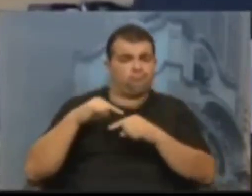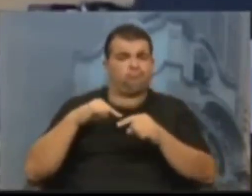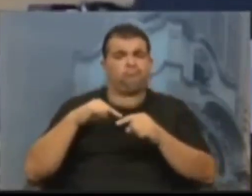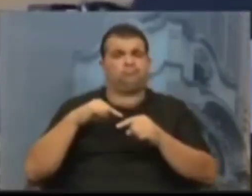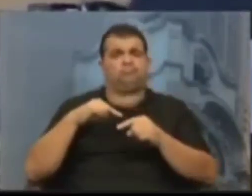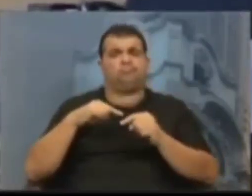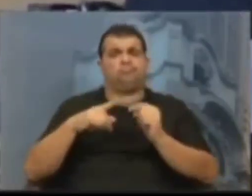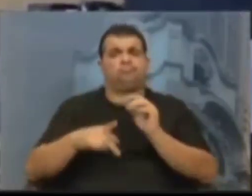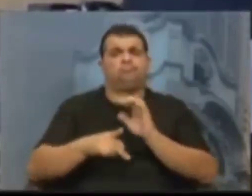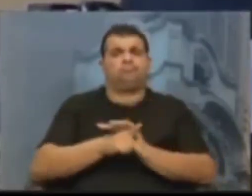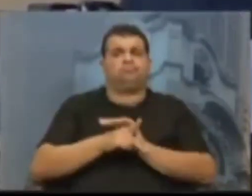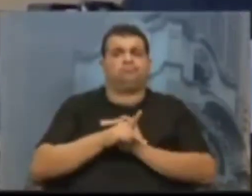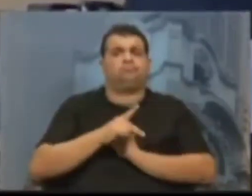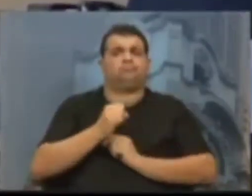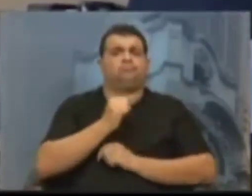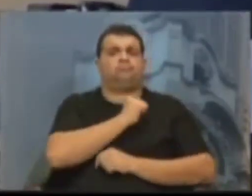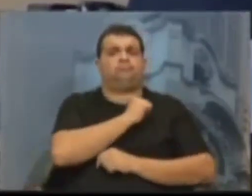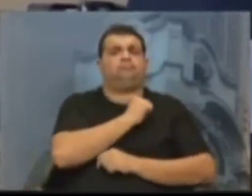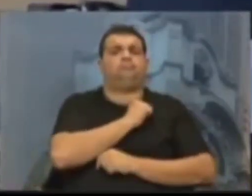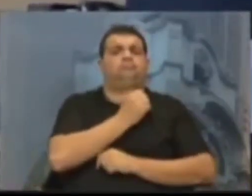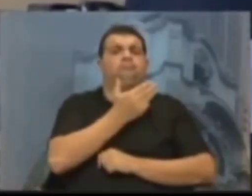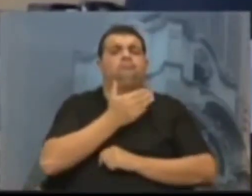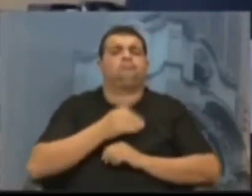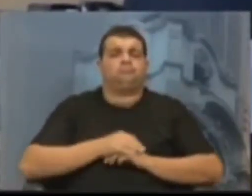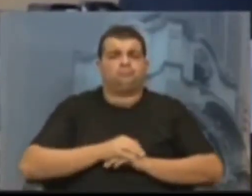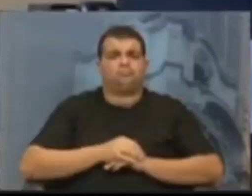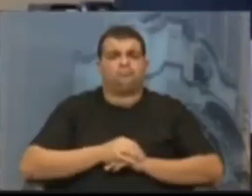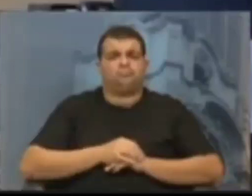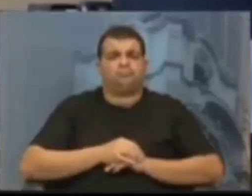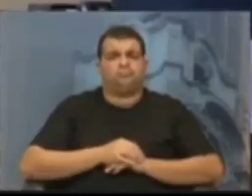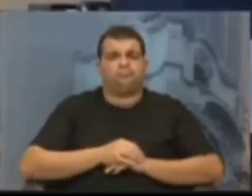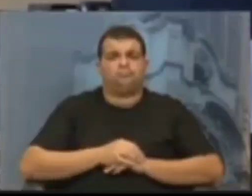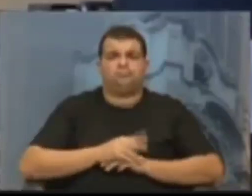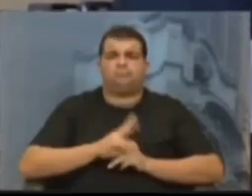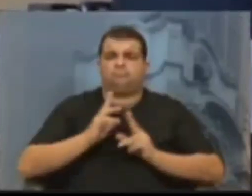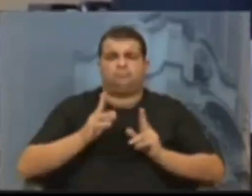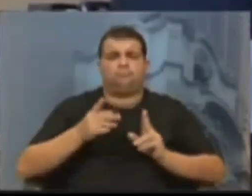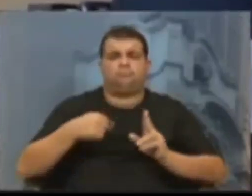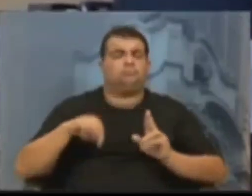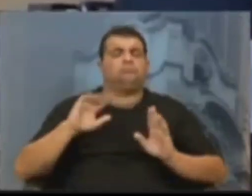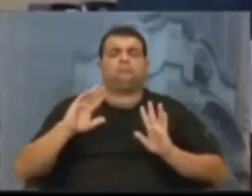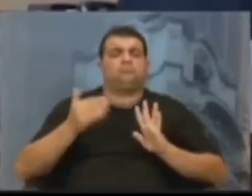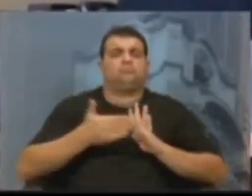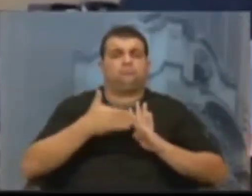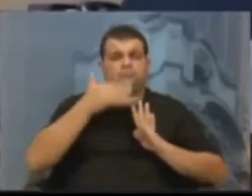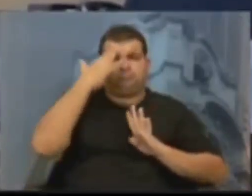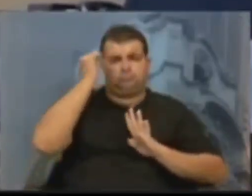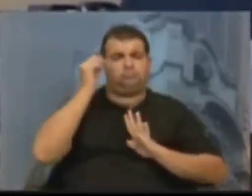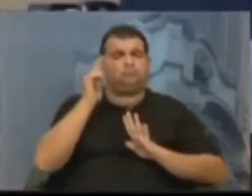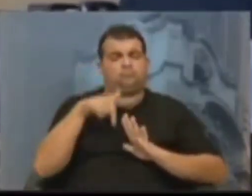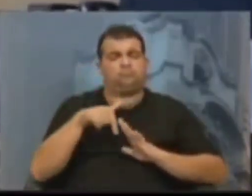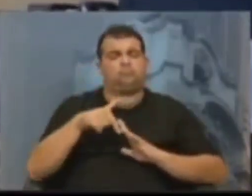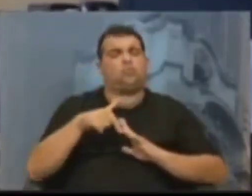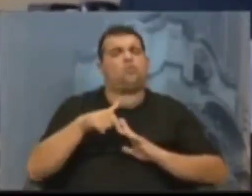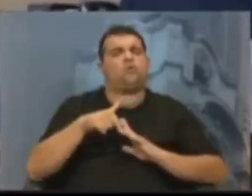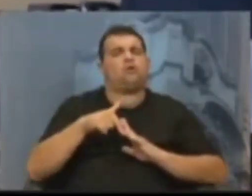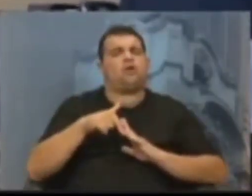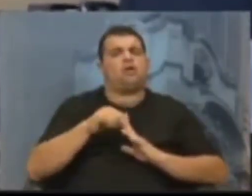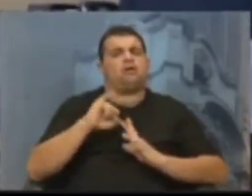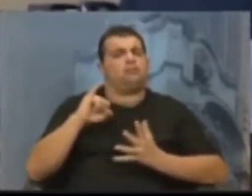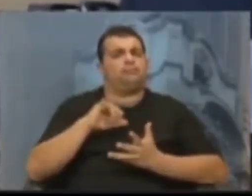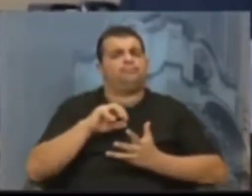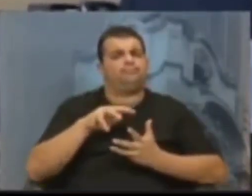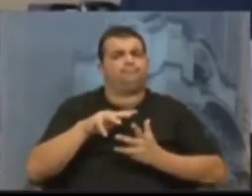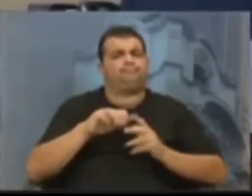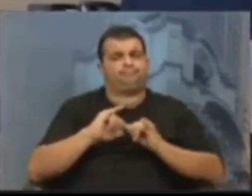administração do Sebastião Mello, que, como todo mundo sabe, virou matéria internacional da sua má